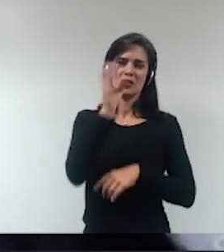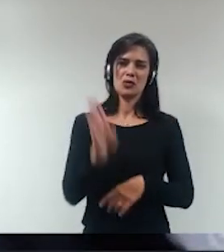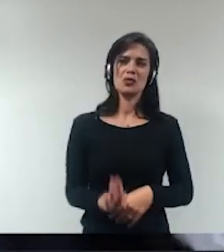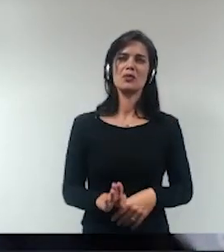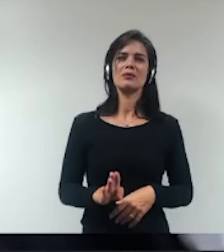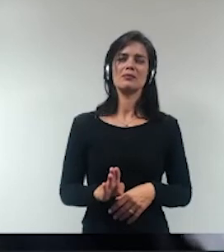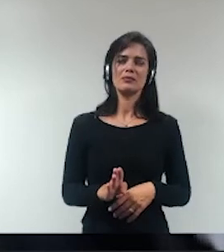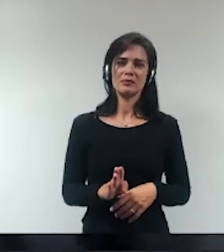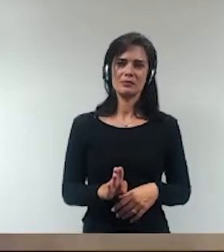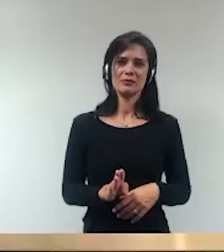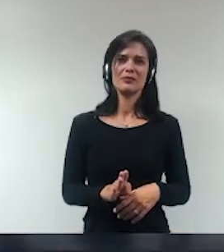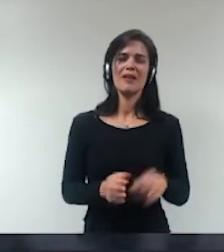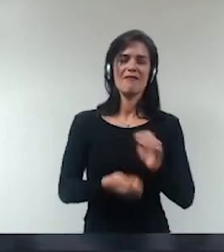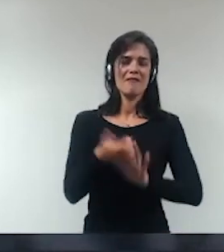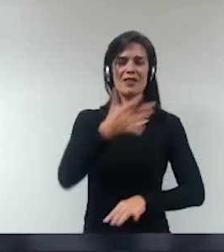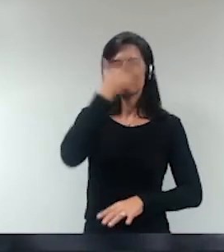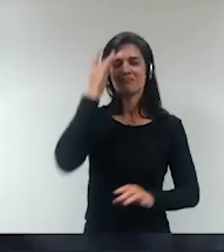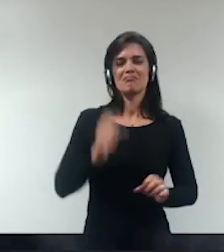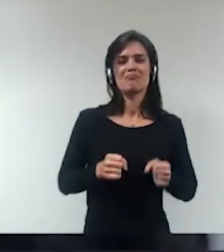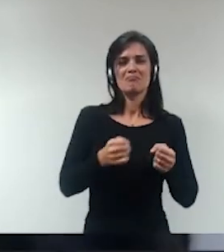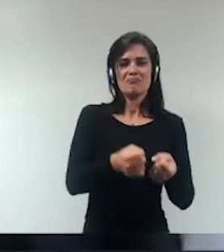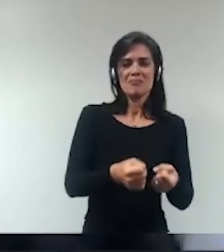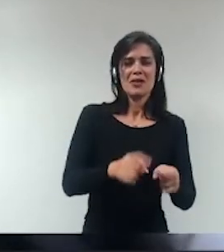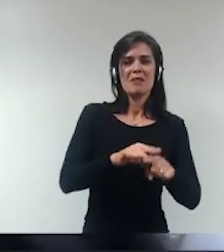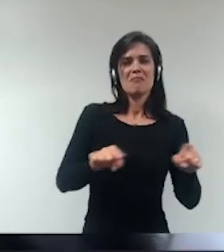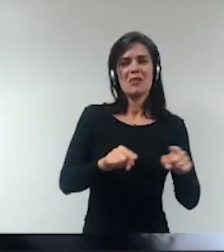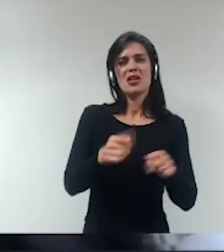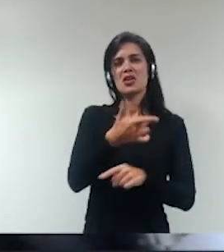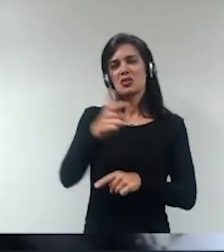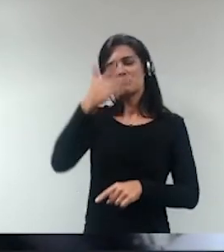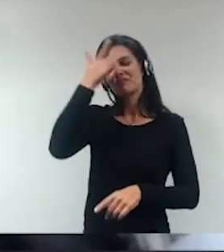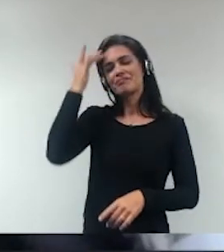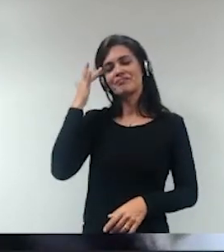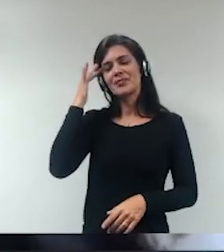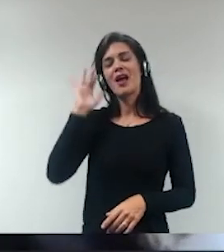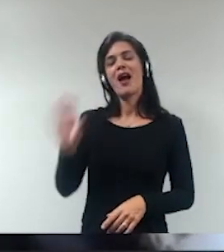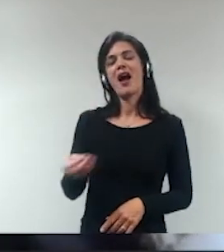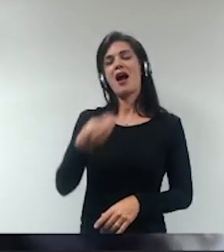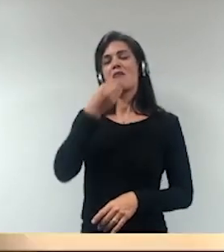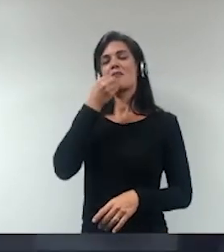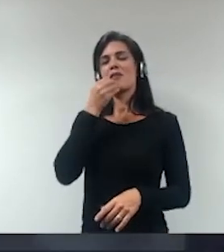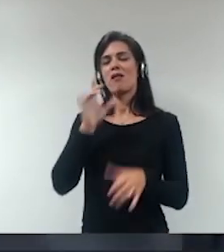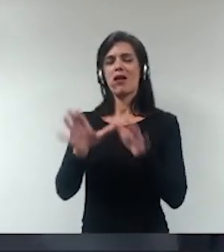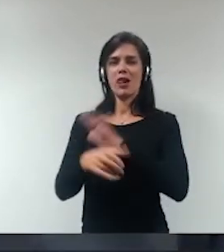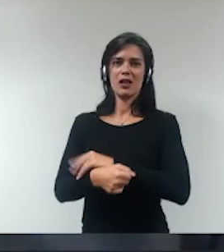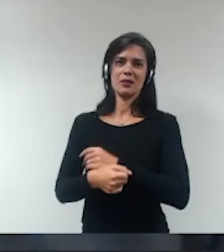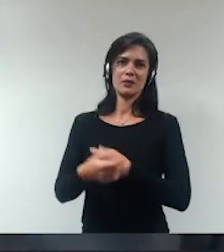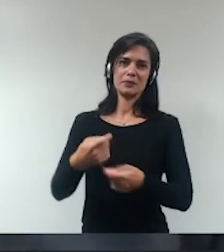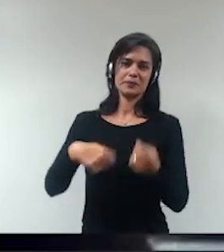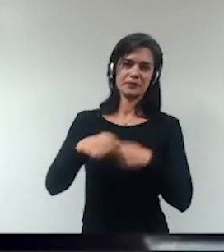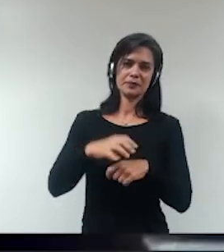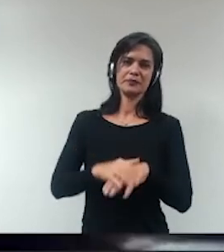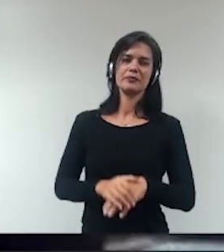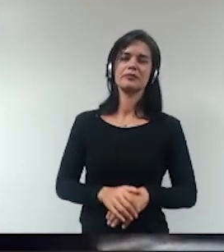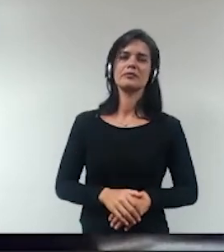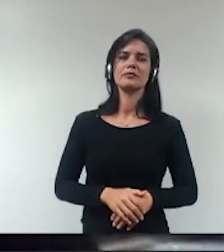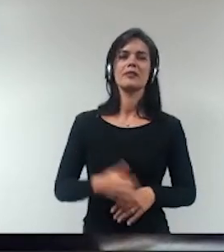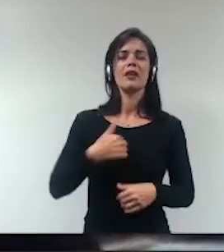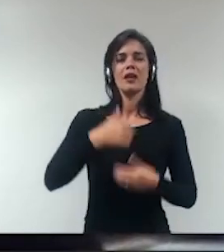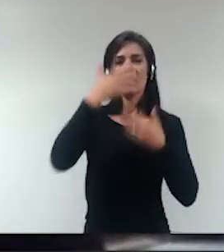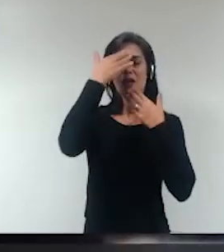esforços hercúlios de muita gente mas lamentavelmente muitos se valeram disso para se locupletar então eu